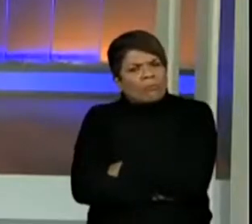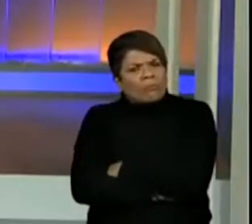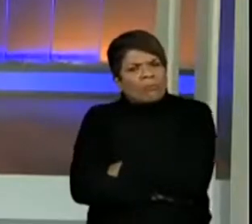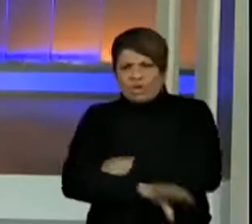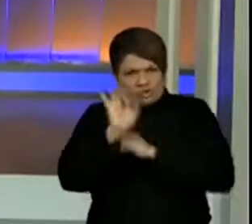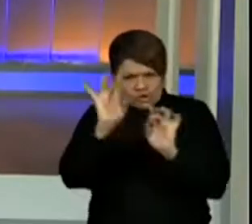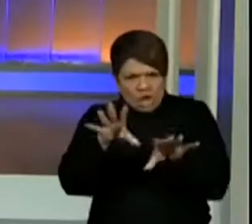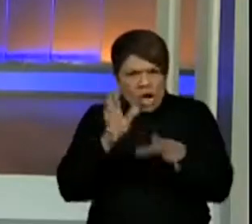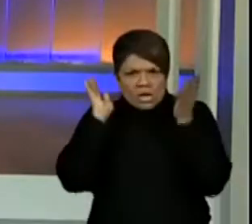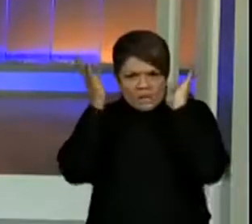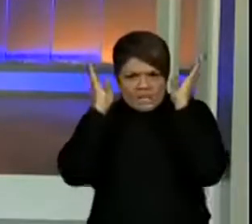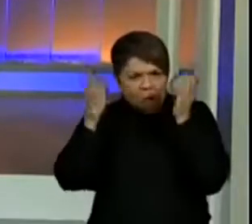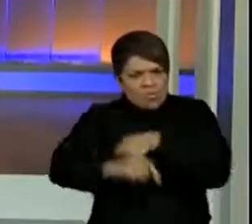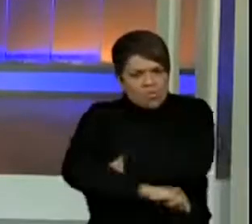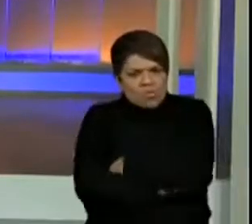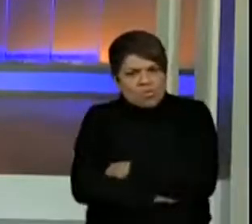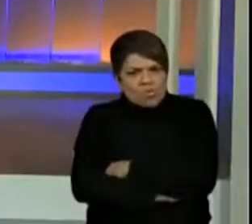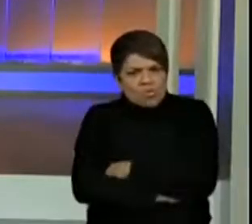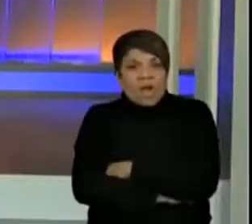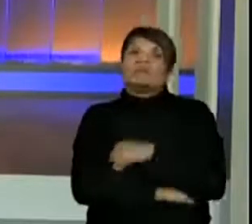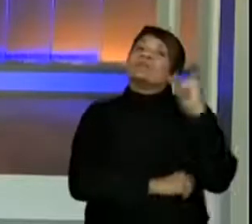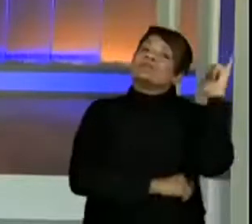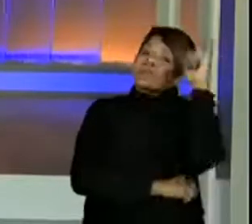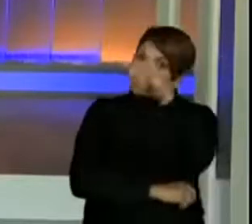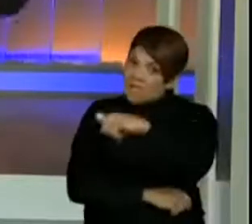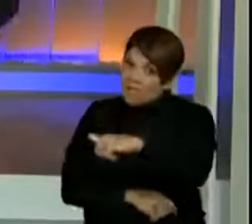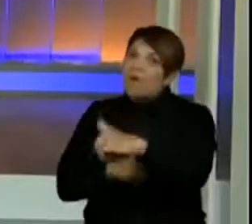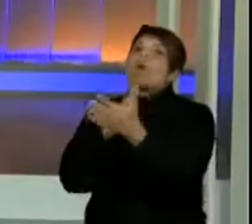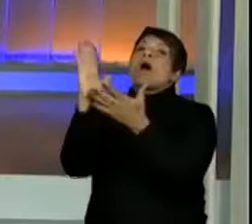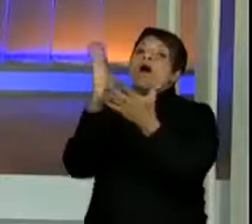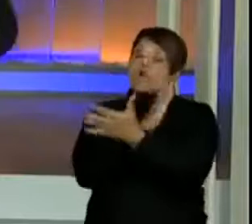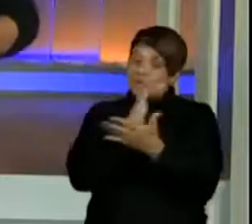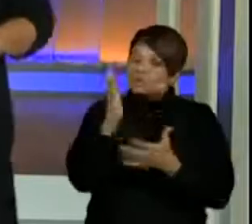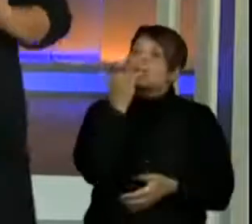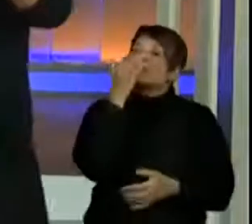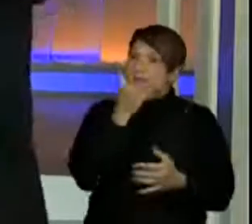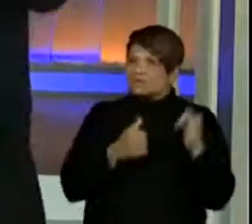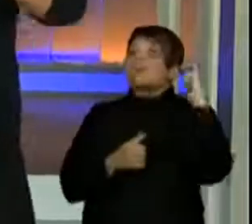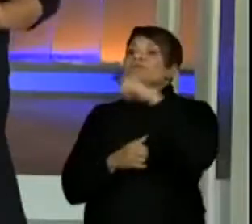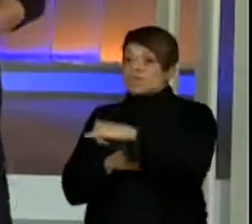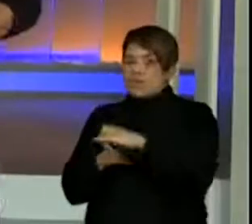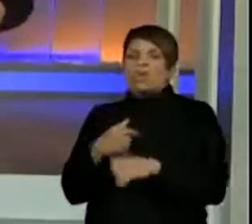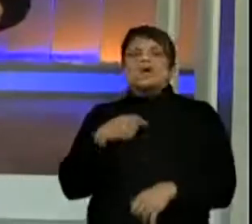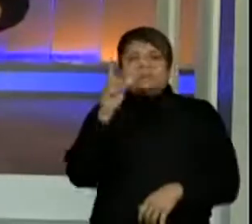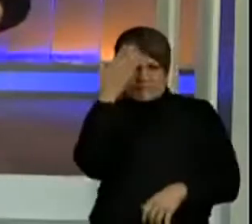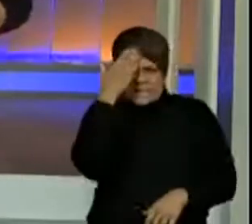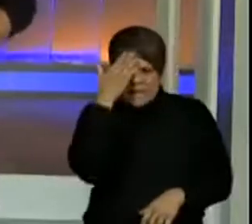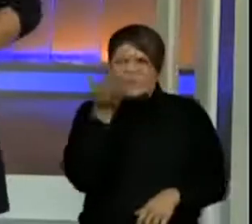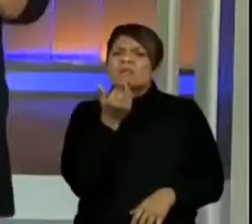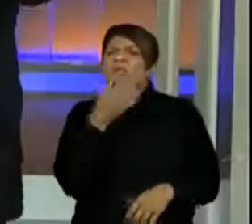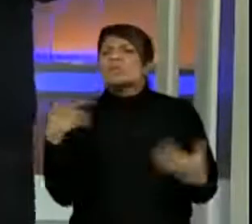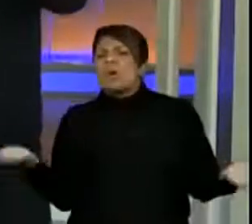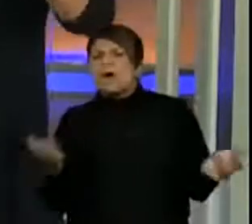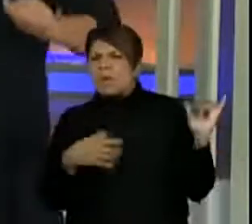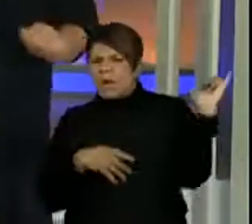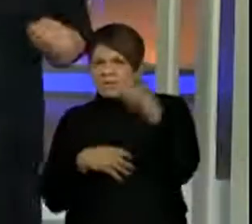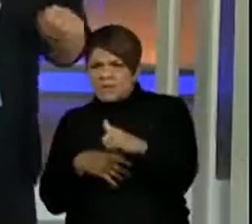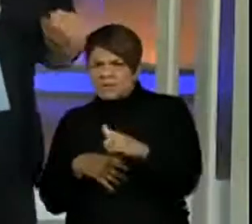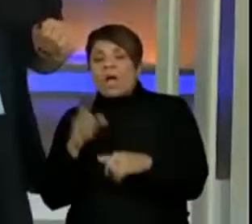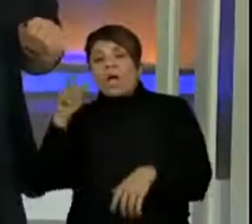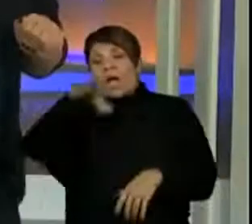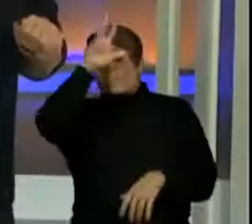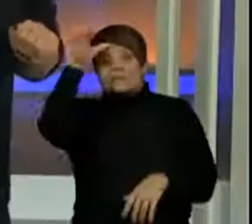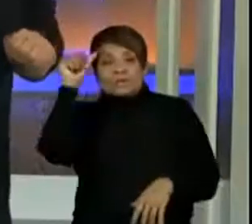É só de caminhão que anda? De avião. Alguns alimentos vêm de avião. Sabe um alimento que vem de avião? Que vem lá do